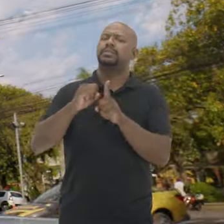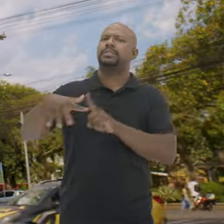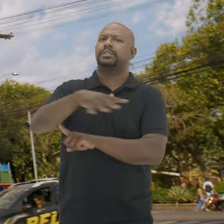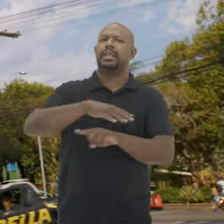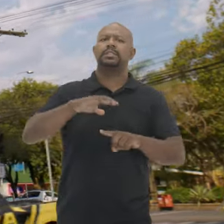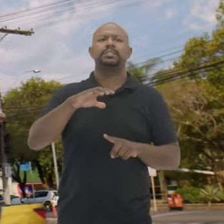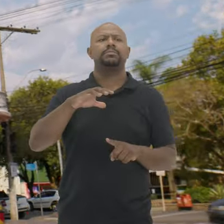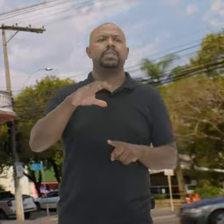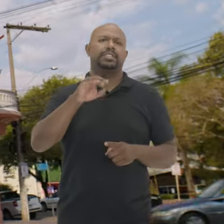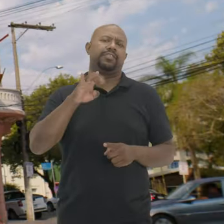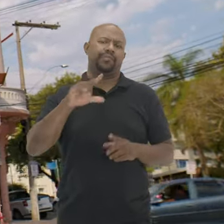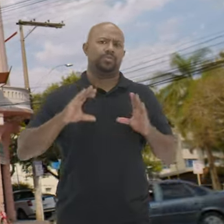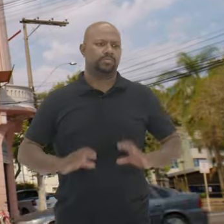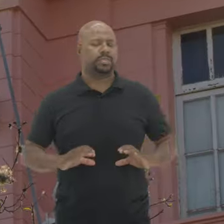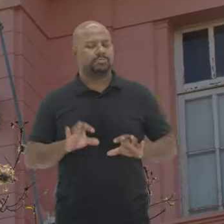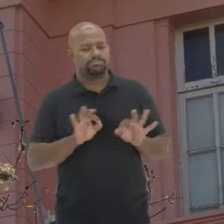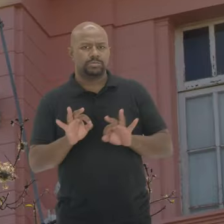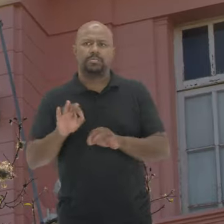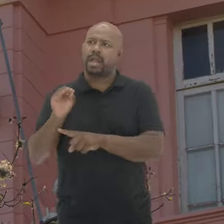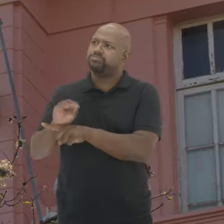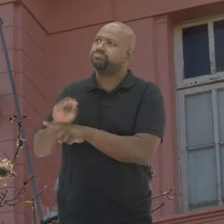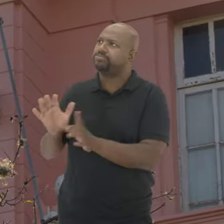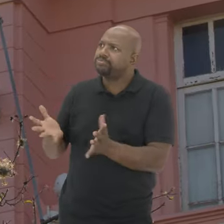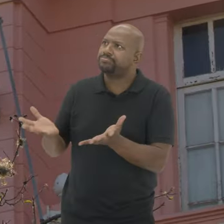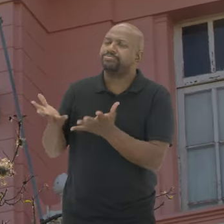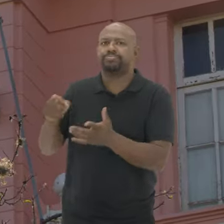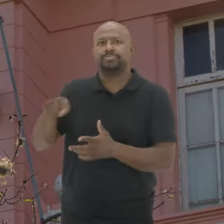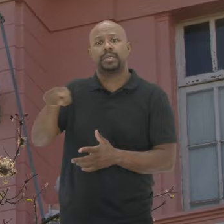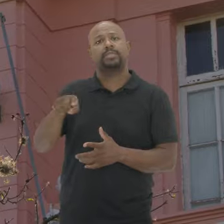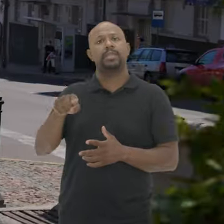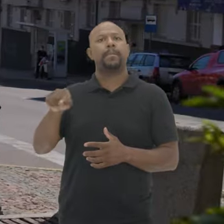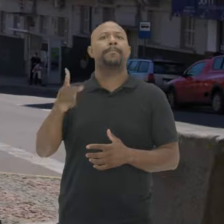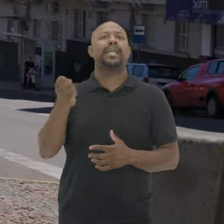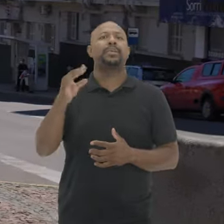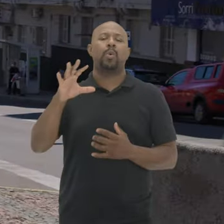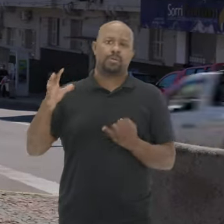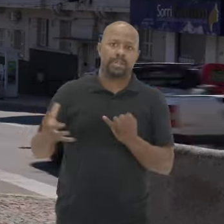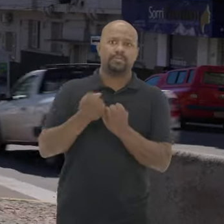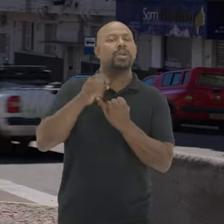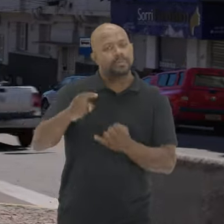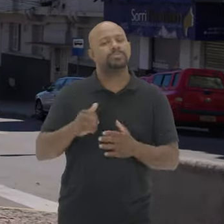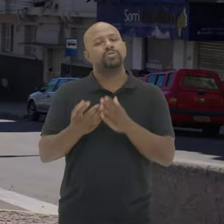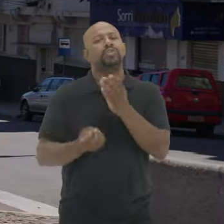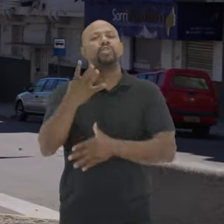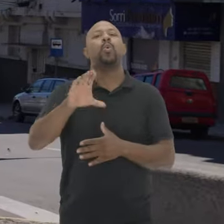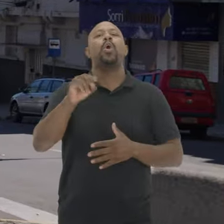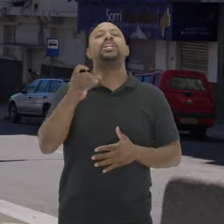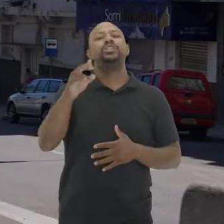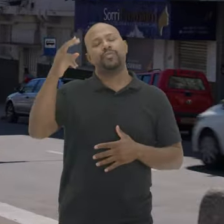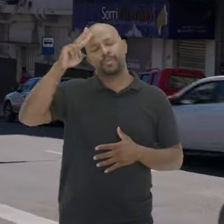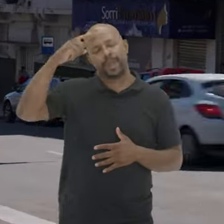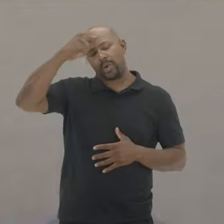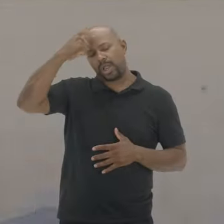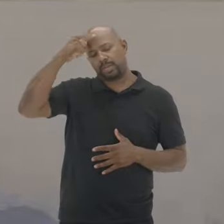fez com que a sociedade civil Se organizasse Para preservar esse patrimônio edificado Da cidade E foi assim que surgiu O coletivo Memorativo